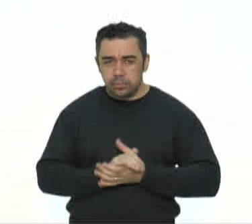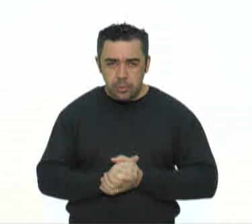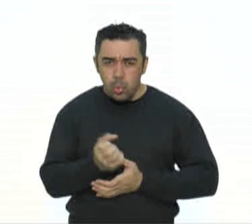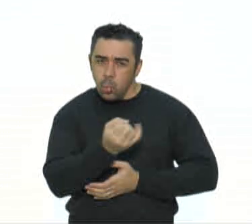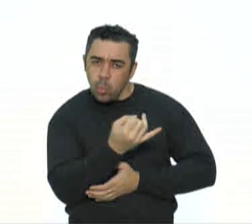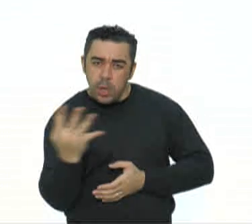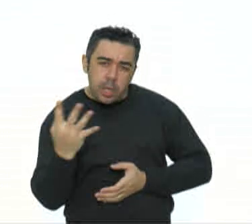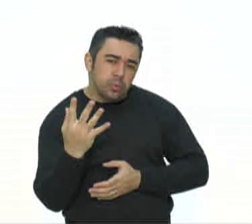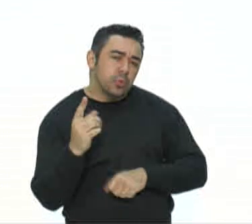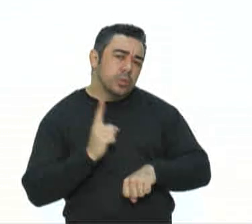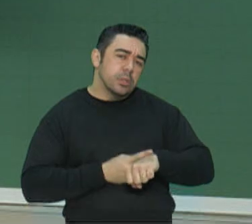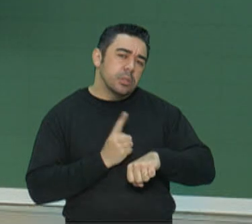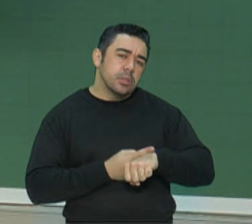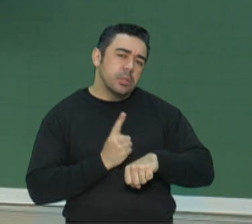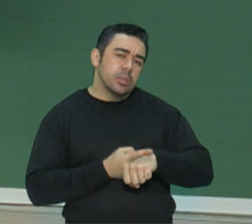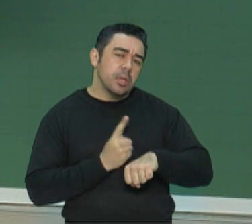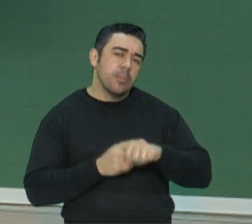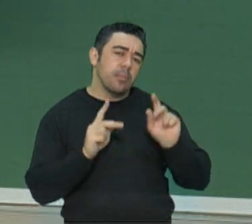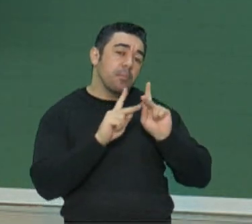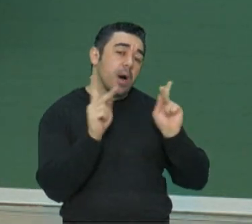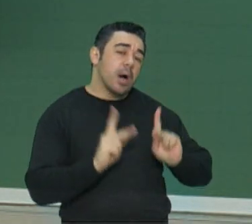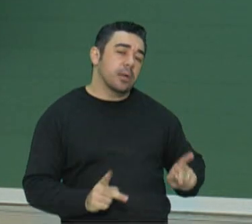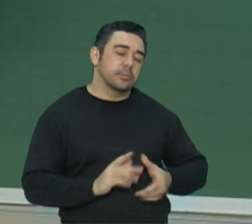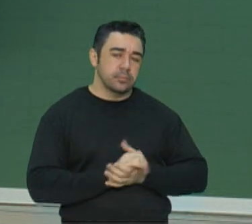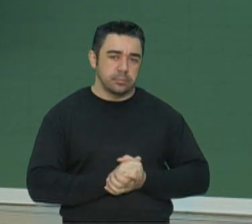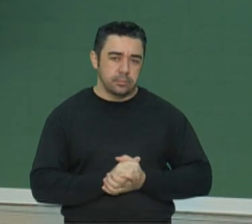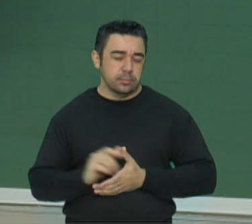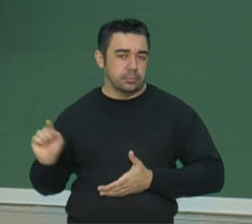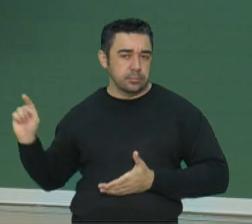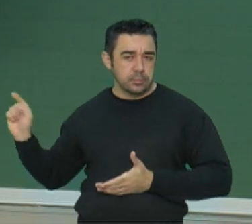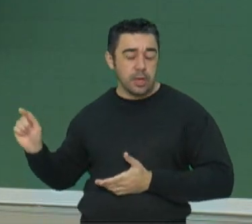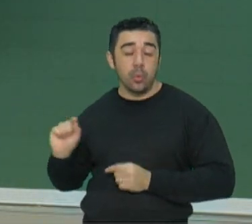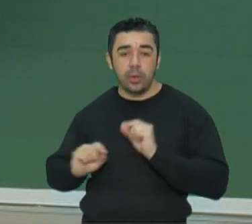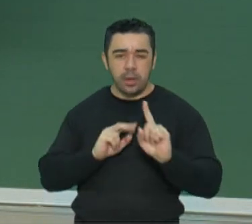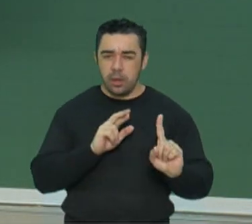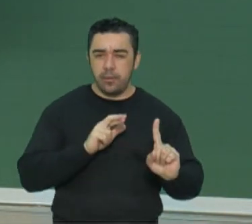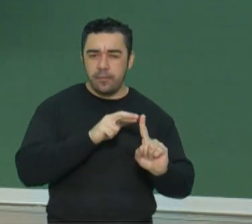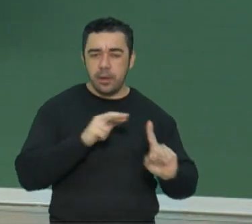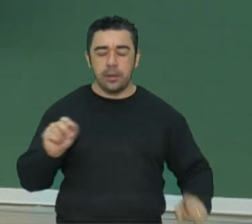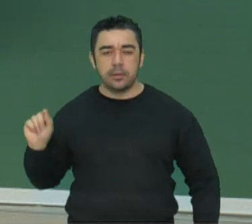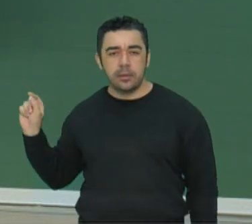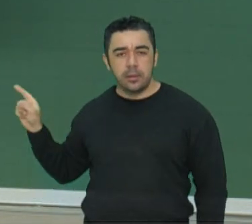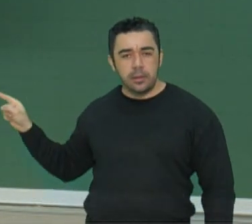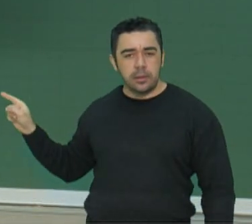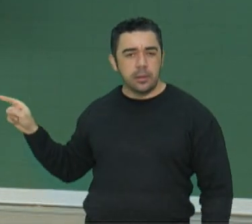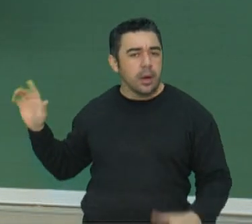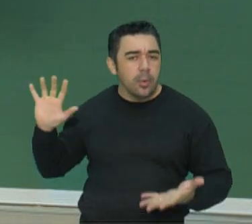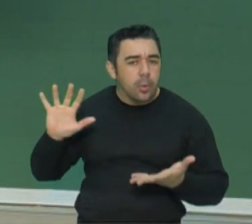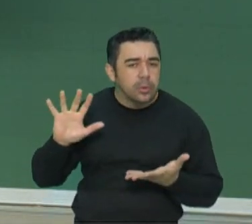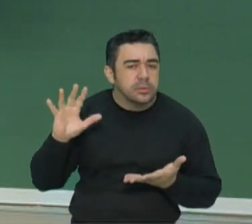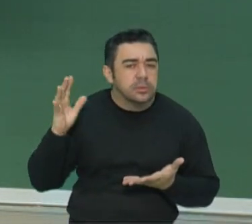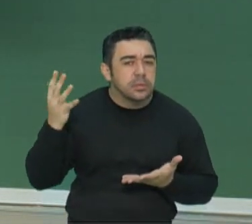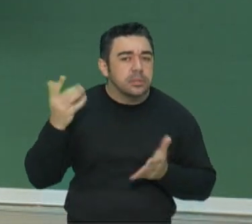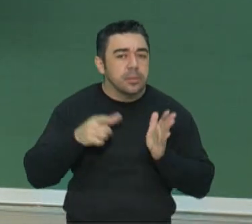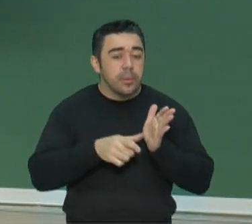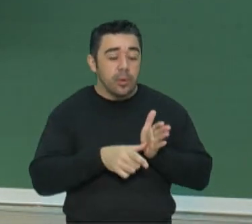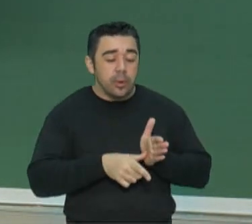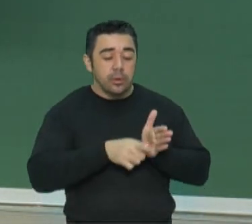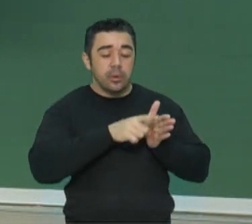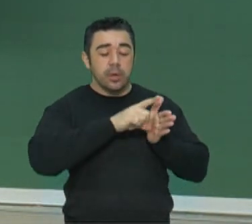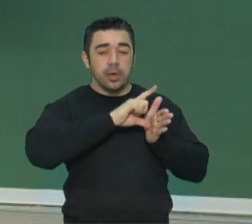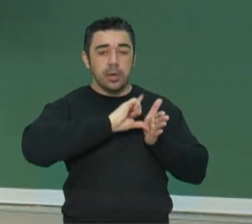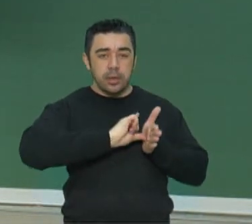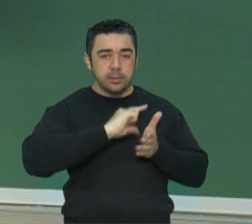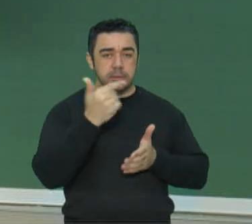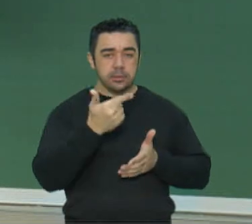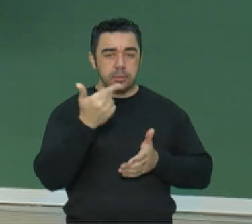tempo vai durar a Lua de Mel? Essa charge, então, está fazendo referência a qual episódio que antecedeu